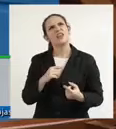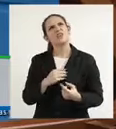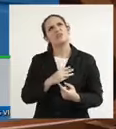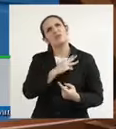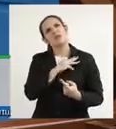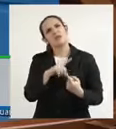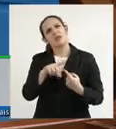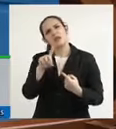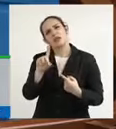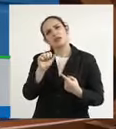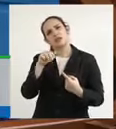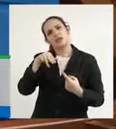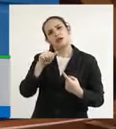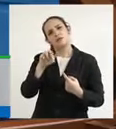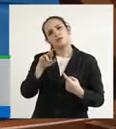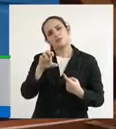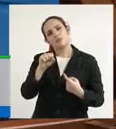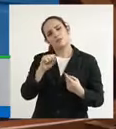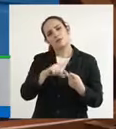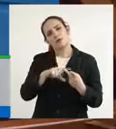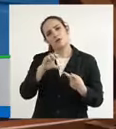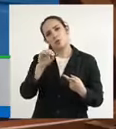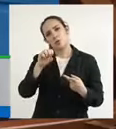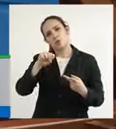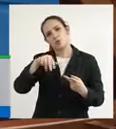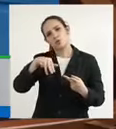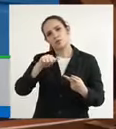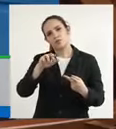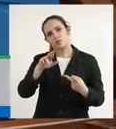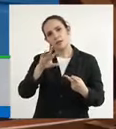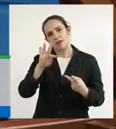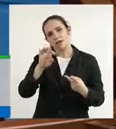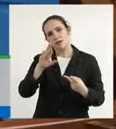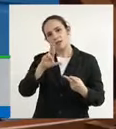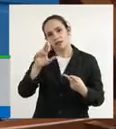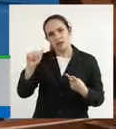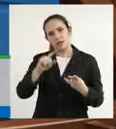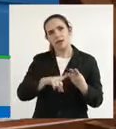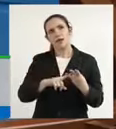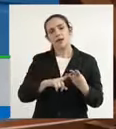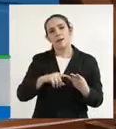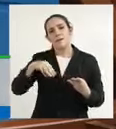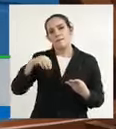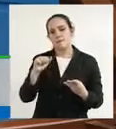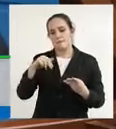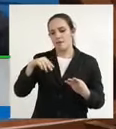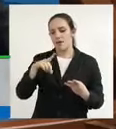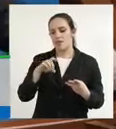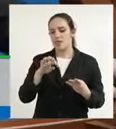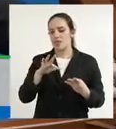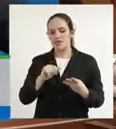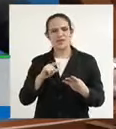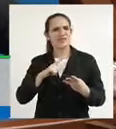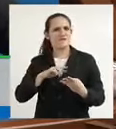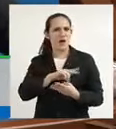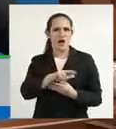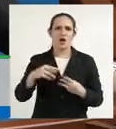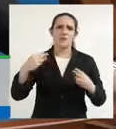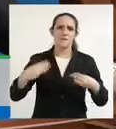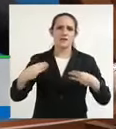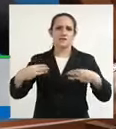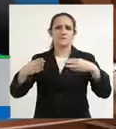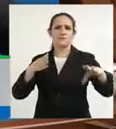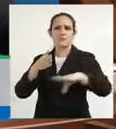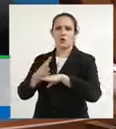Damares, ministro Osmar Terra, ministro Mandetta, teve outros ministérios sendo representados, porque